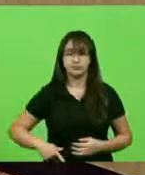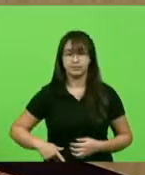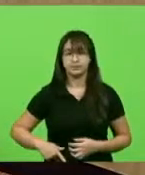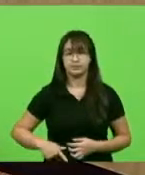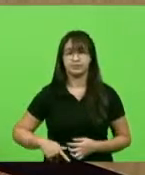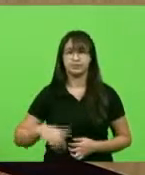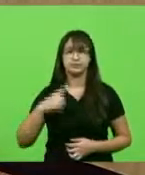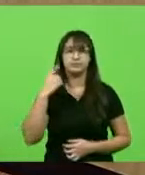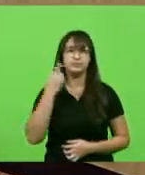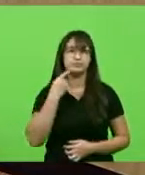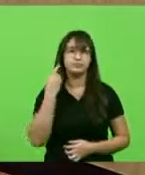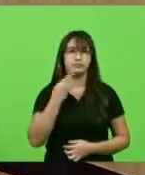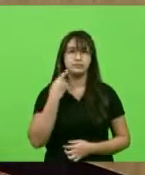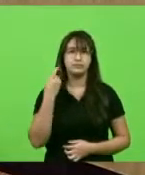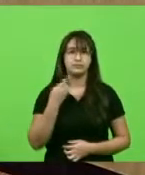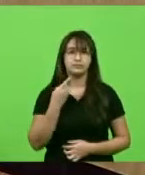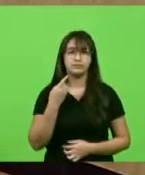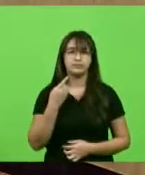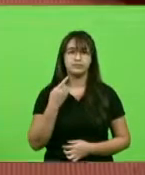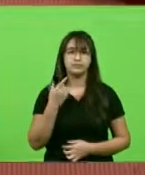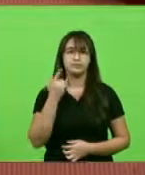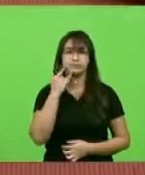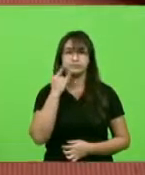Mauro de Nadal,